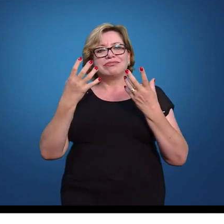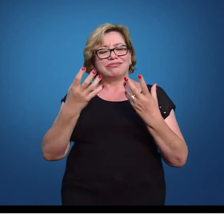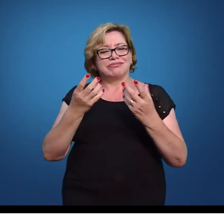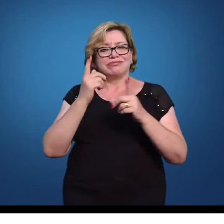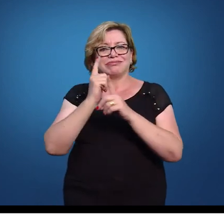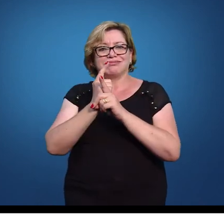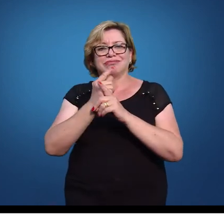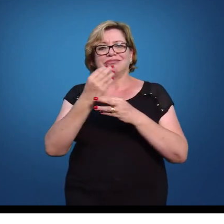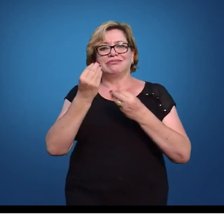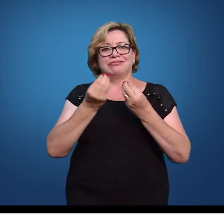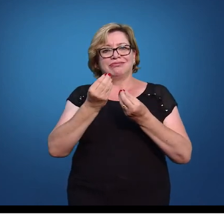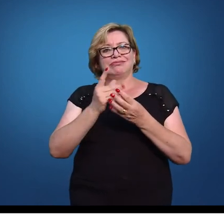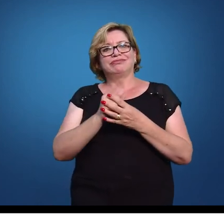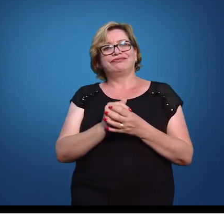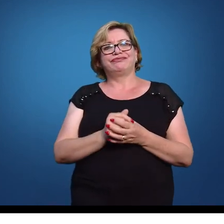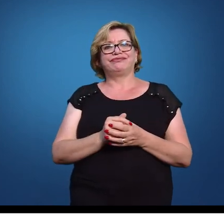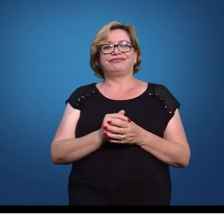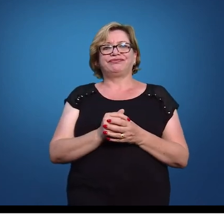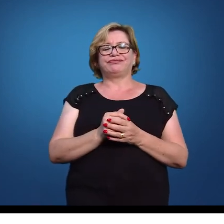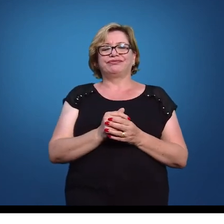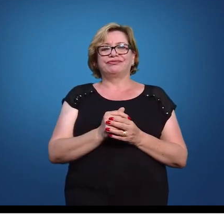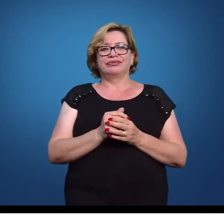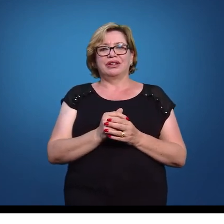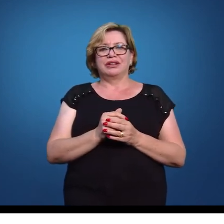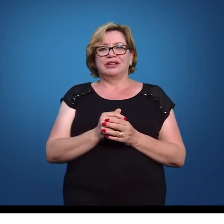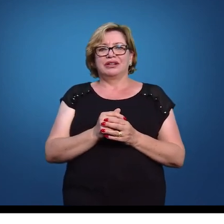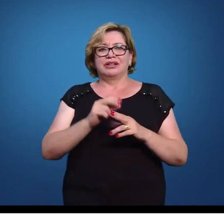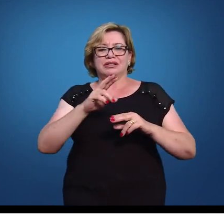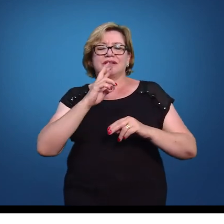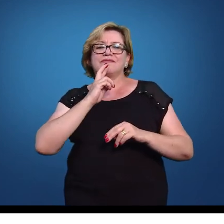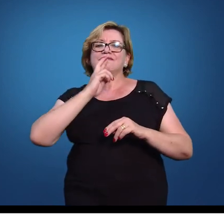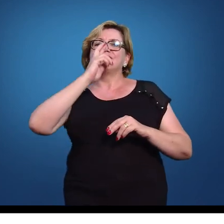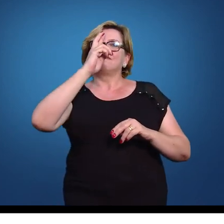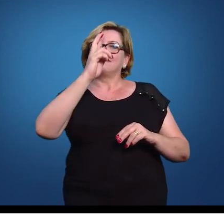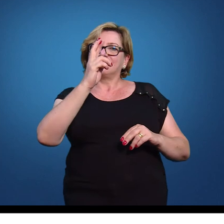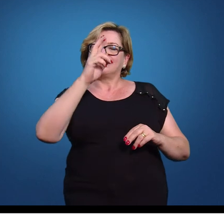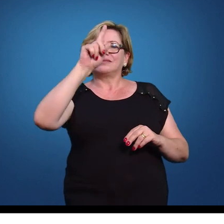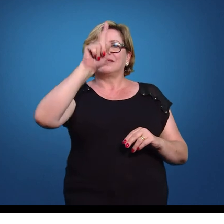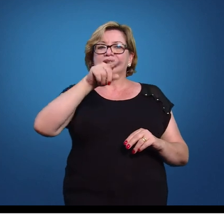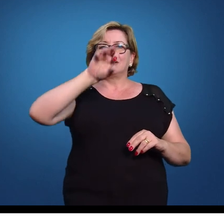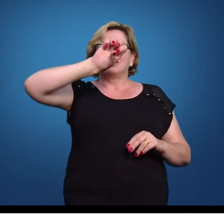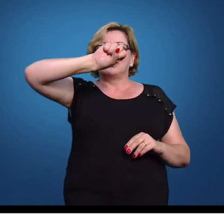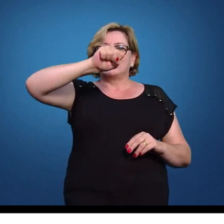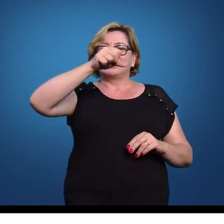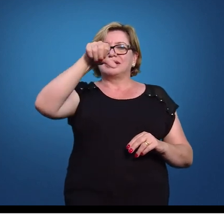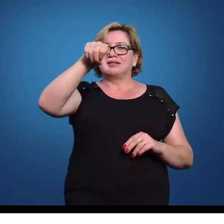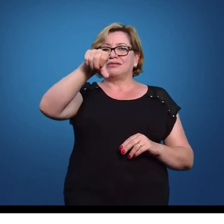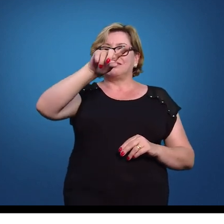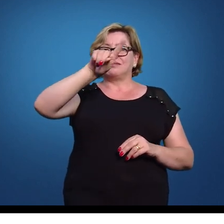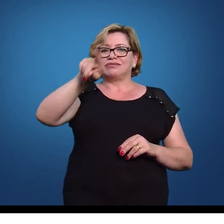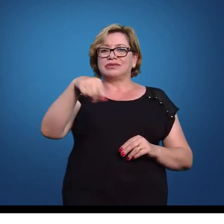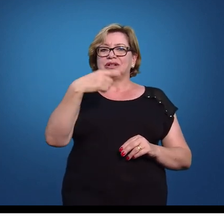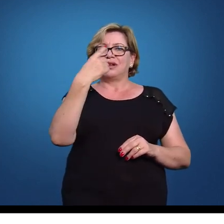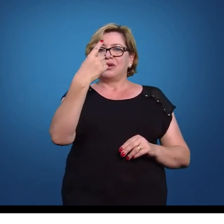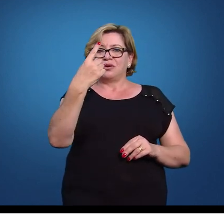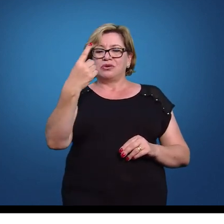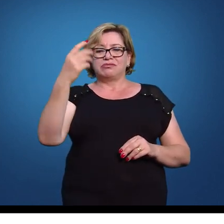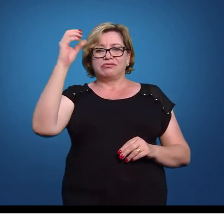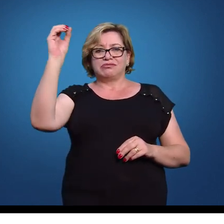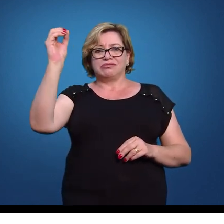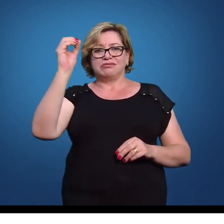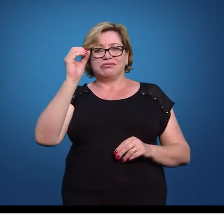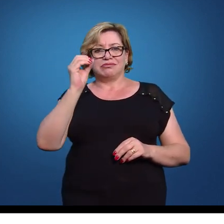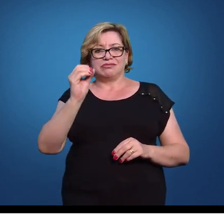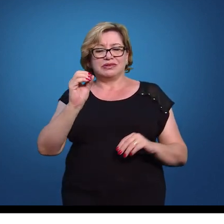38 ao 54,55 então a resposta é 89,11% que vai